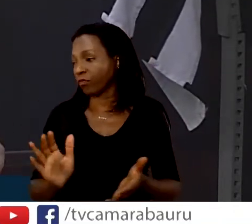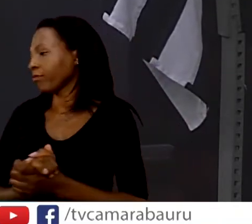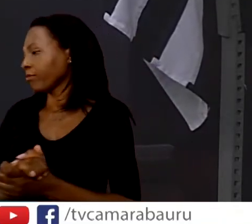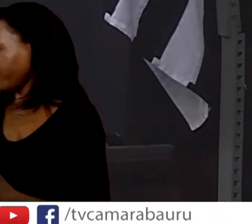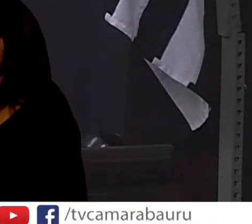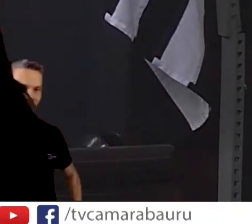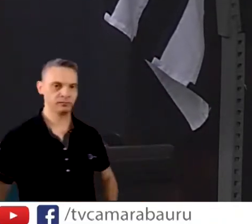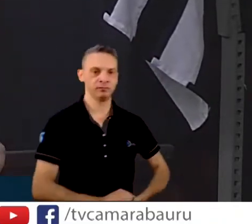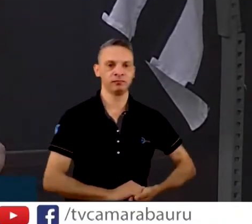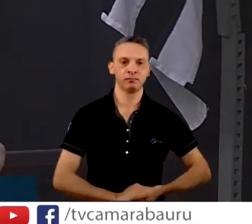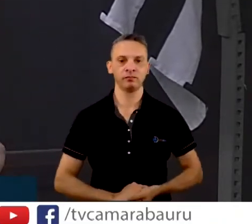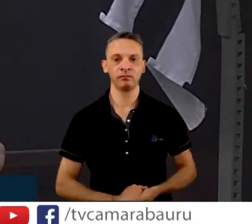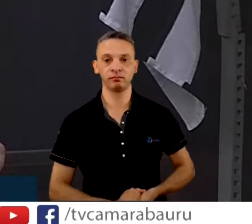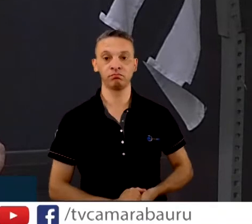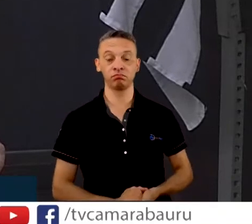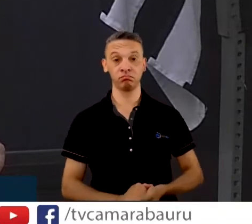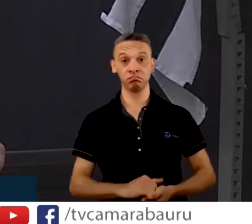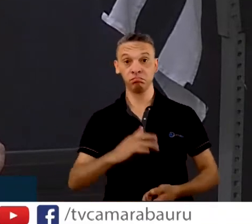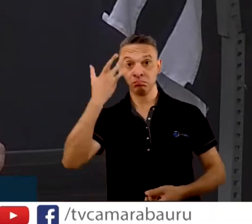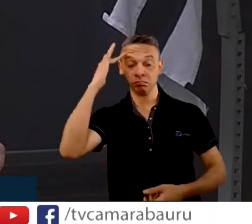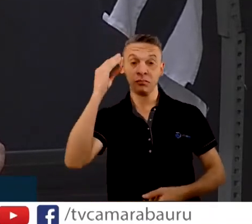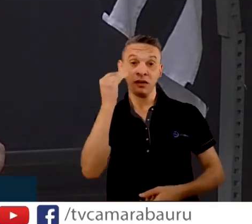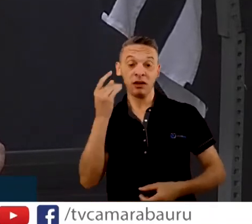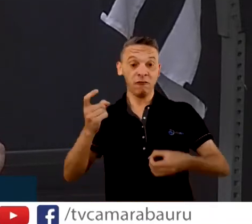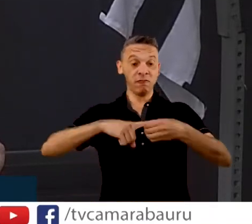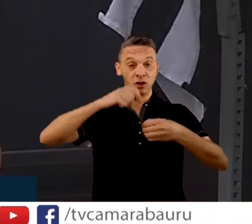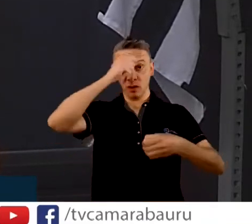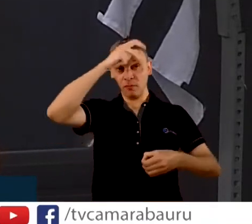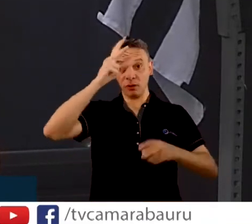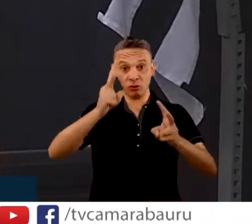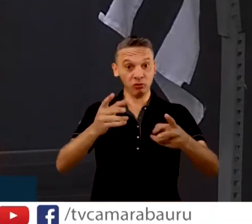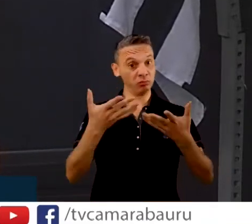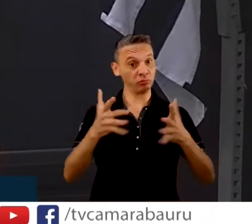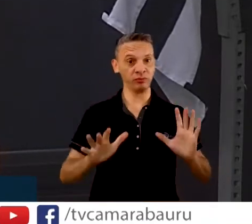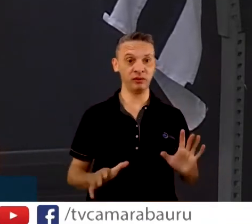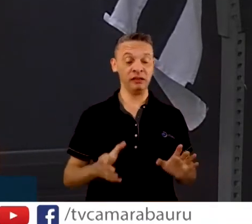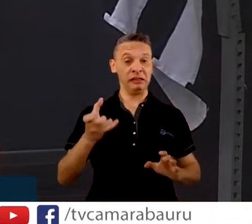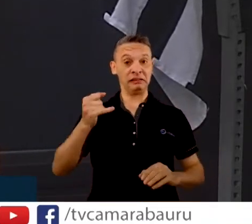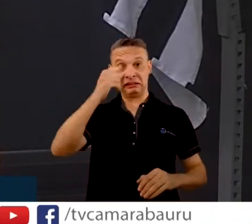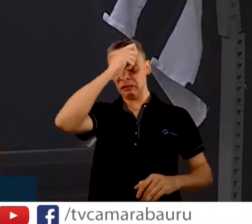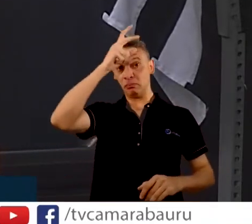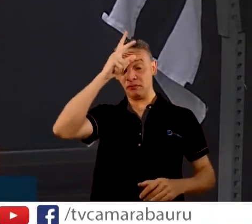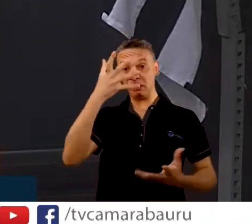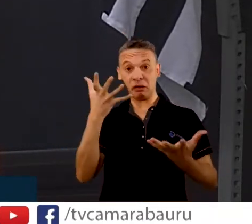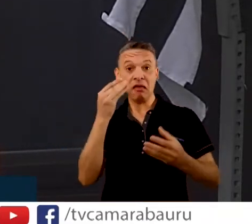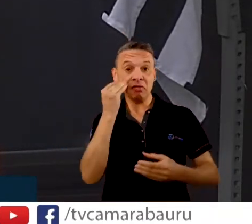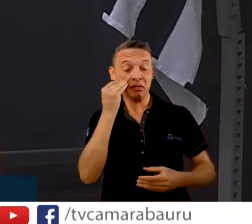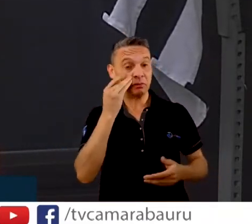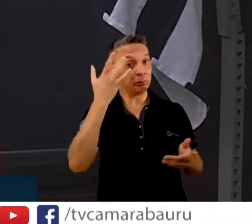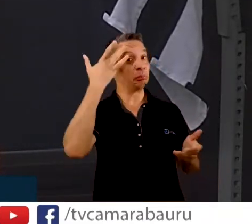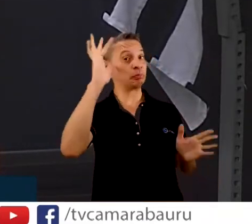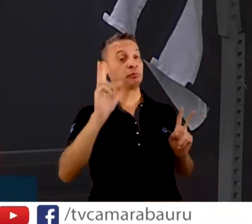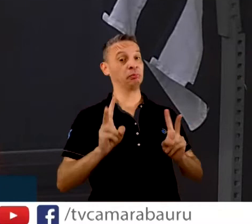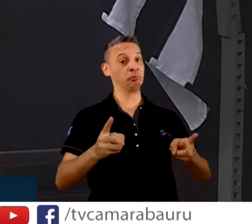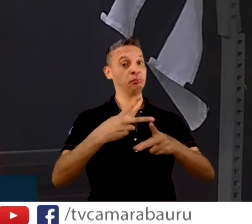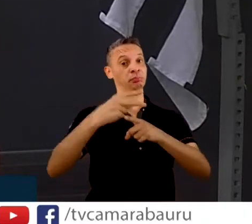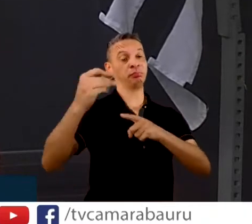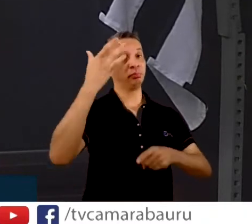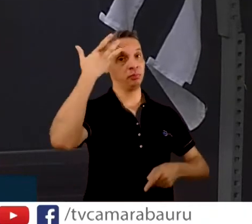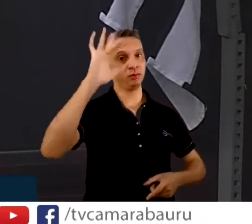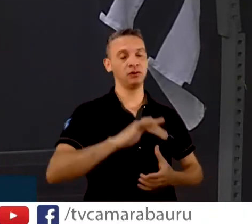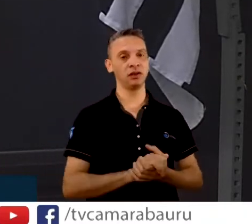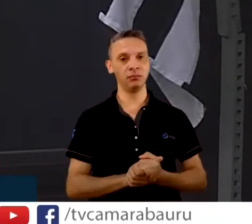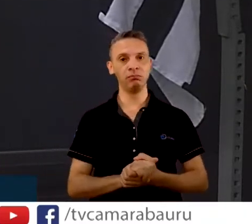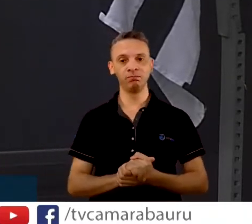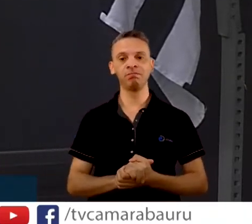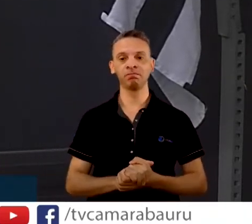reeleição, eu creio que não, mas, assim, se ele for tentar, ele não sabe se ele vai continuar. chamar uma discussão,